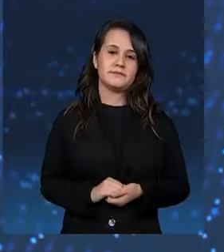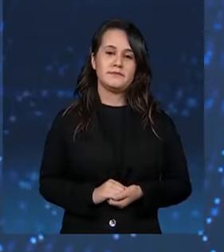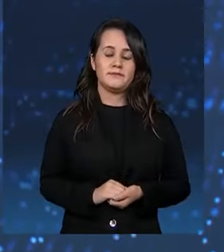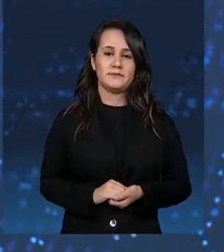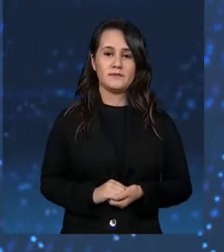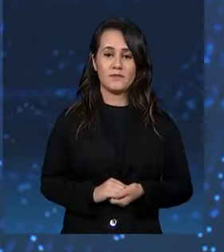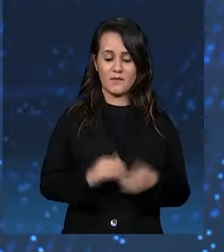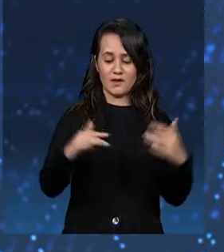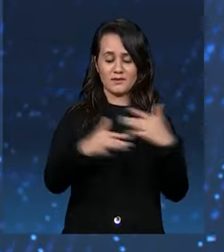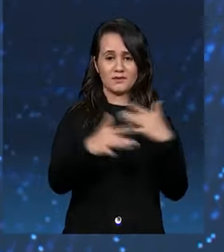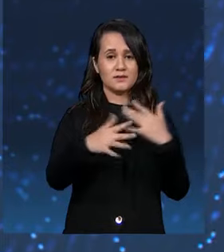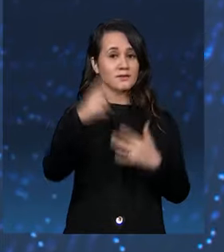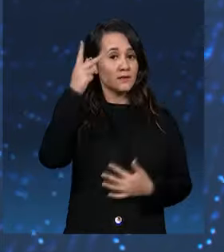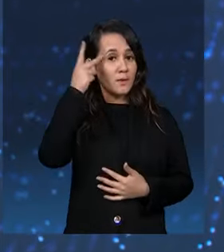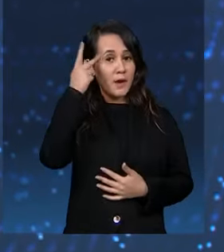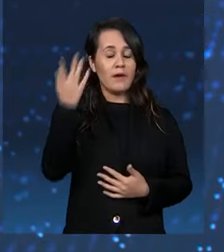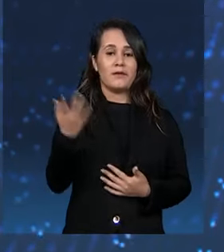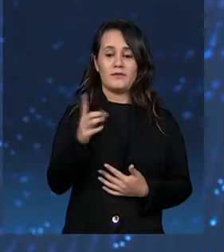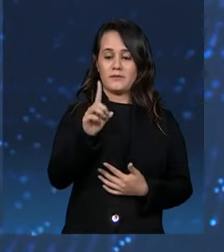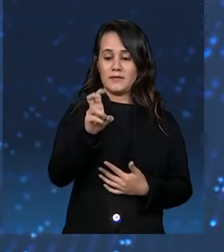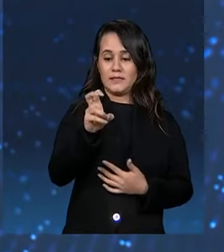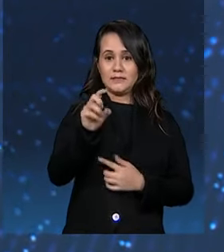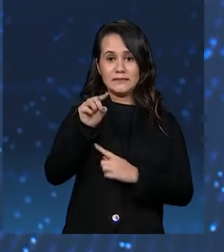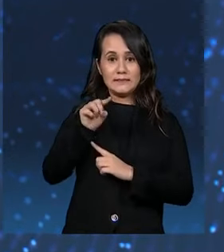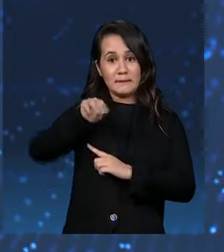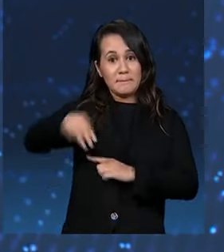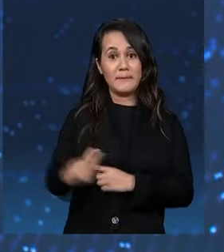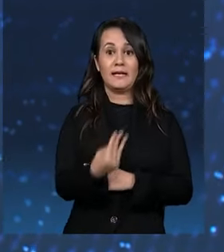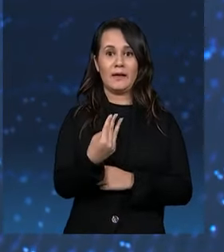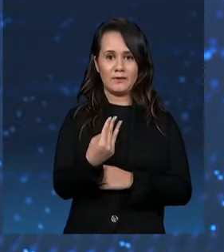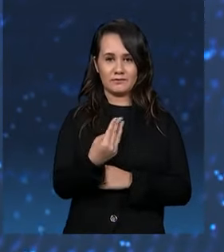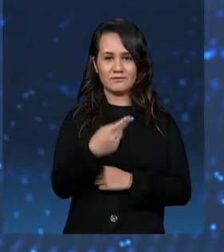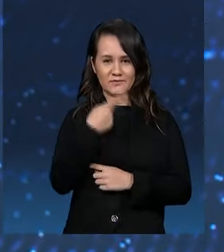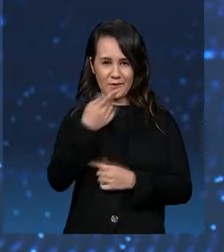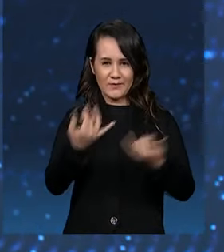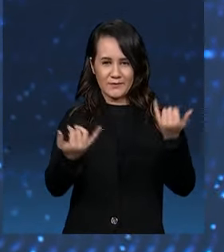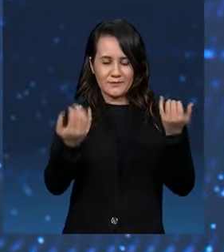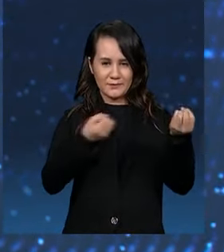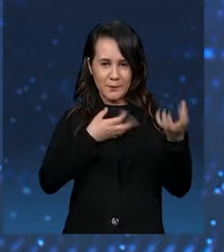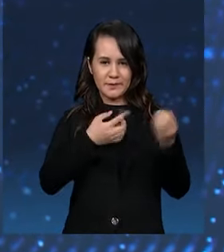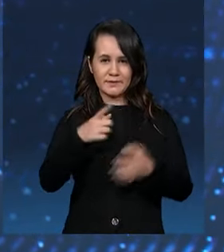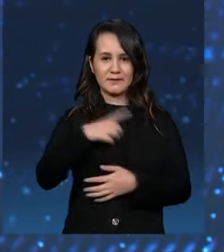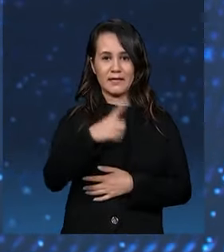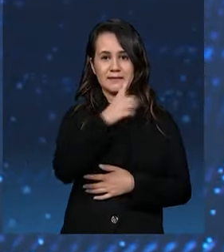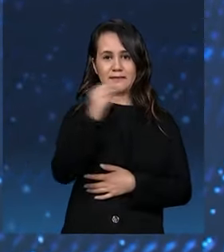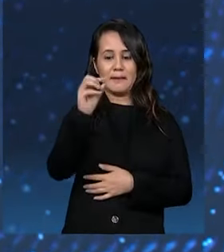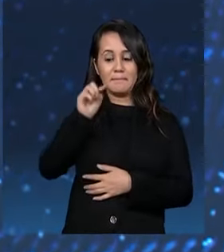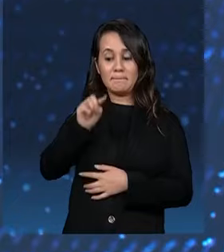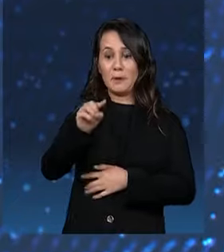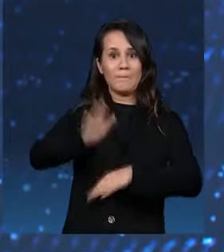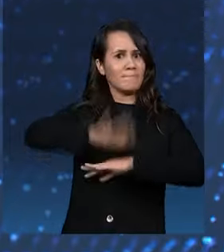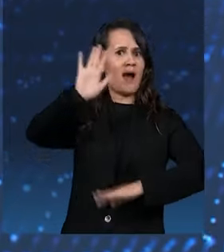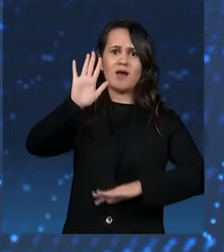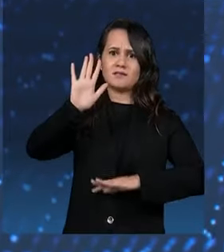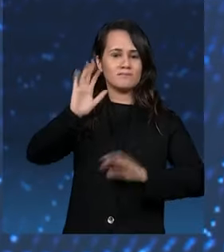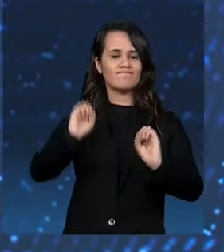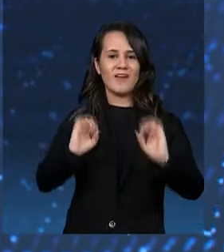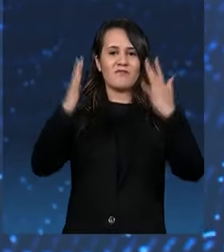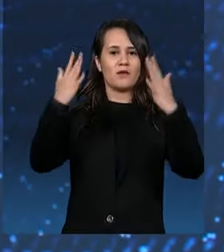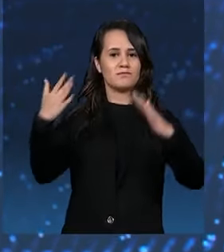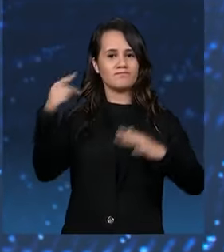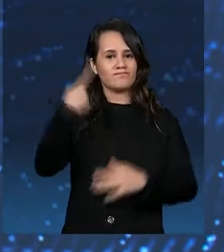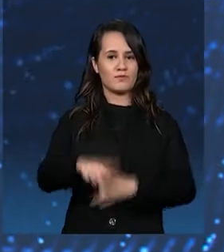A cidade de São Paulo recebe 15 milhões, segundo essa informação, porque aqui tem mais de 100 mil eventos por ano, mas não tem